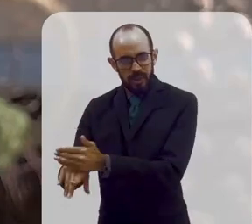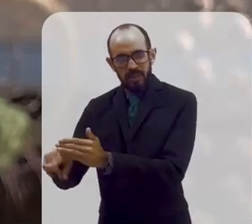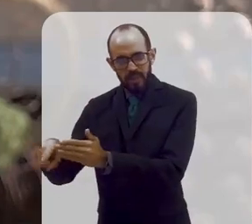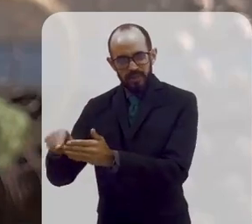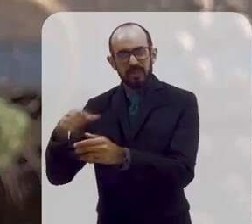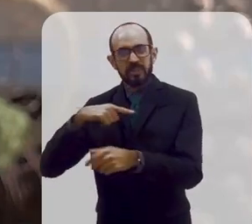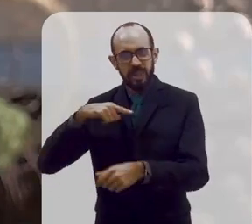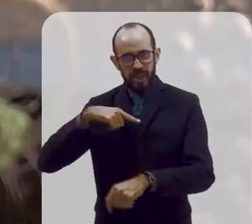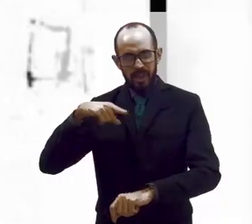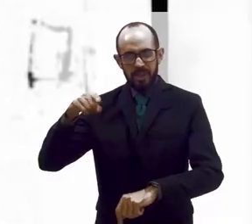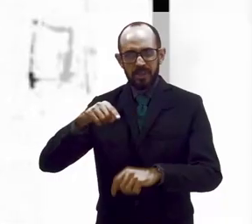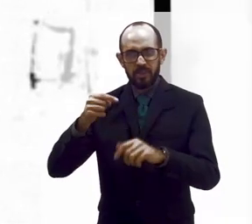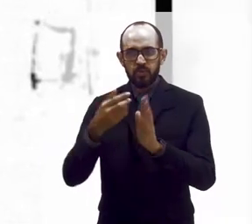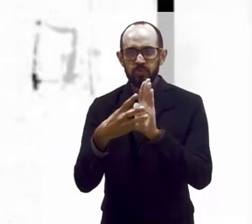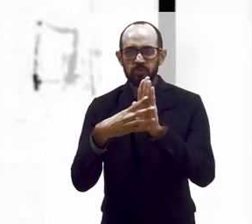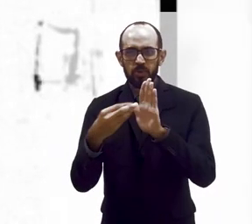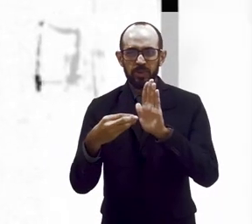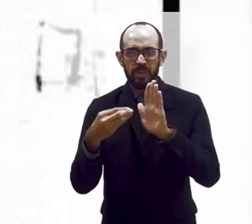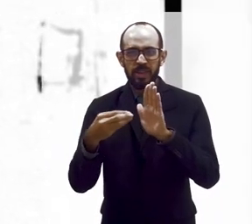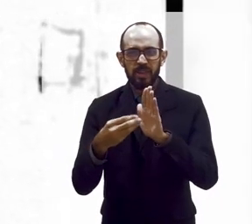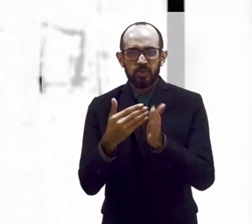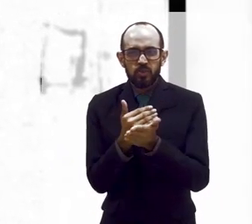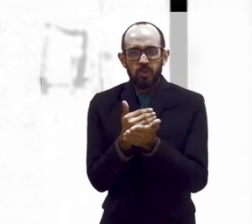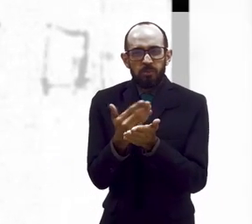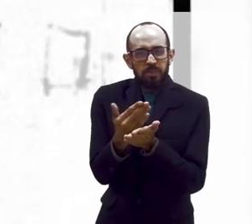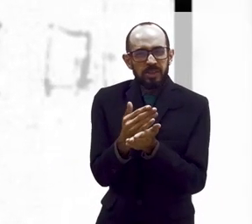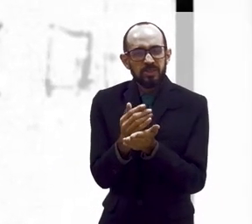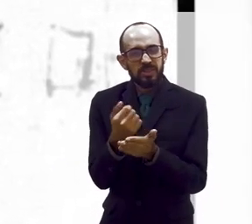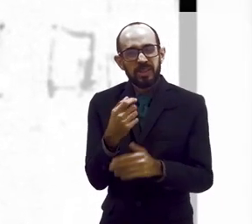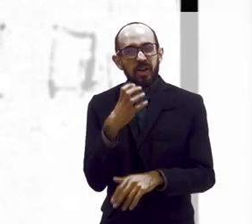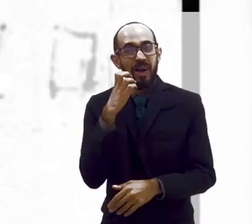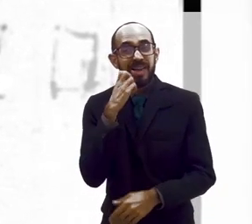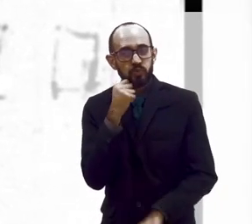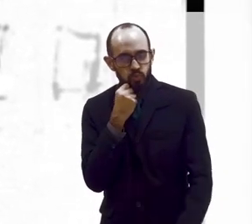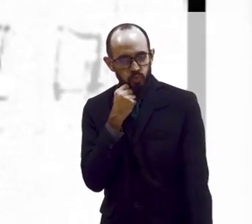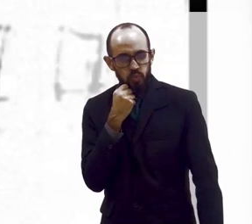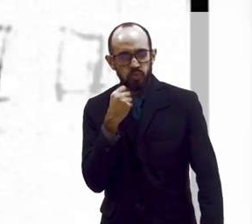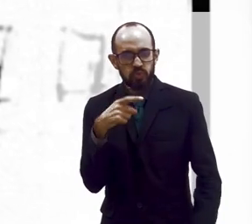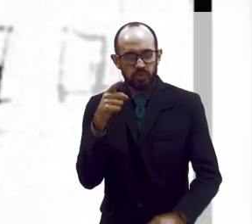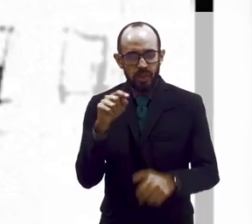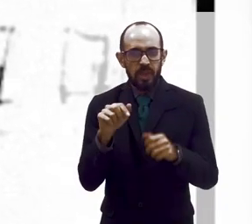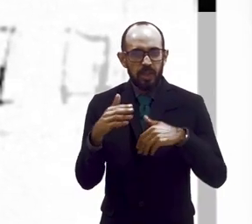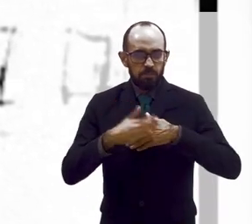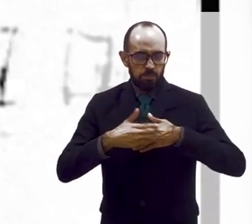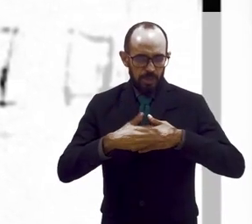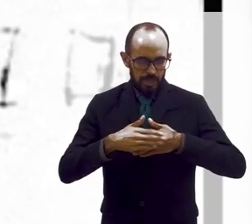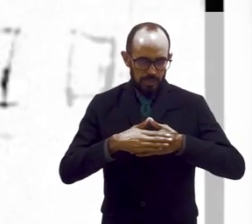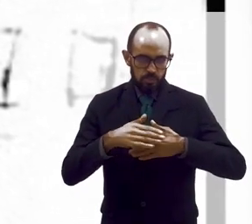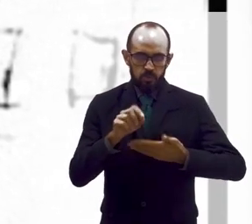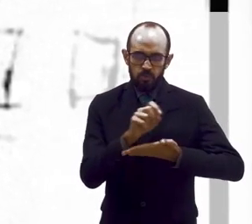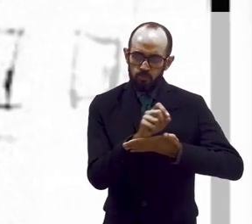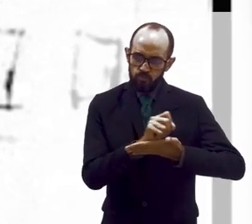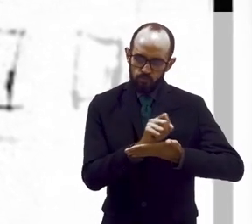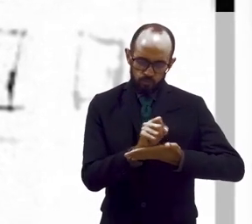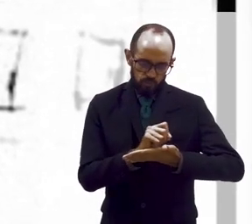Cruz. Os desenhos, os esboços, os rascunhos do primeiro desenho do castelo foi feito pelo Oswaldo Cruz.